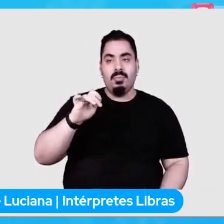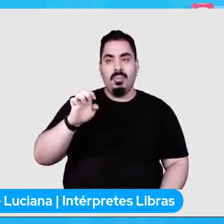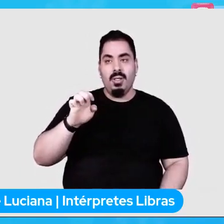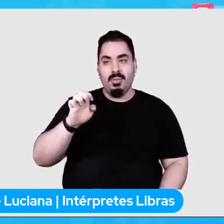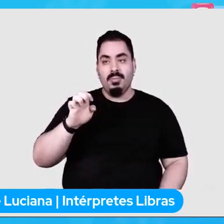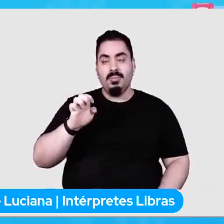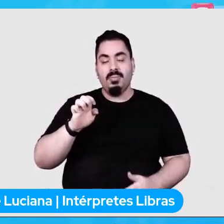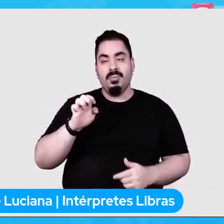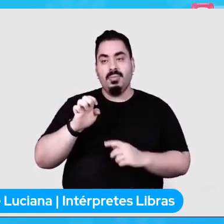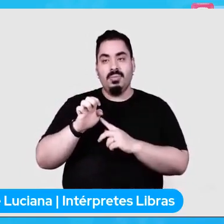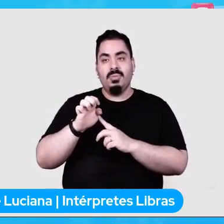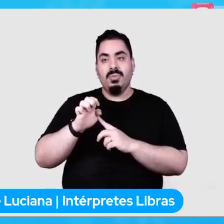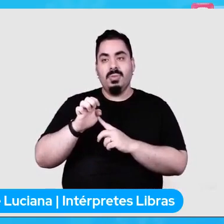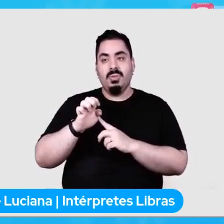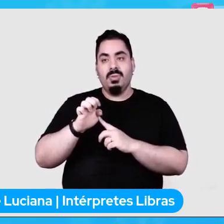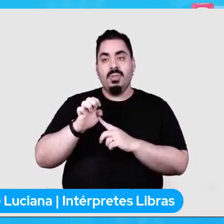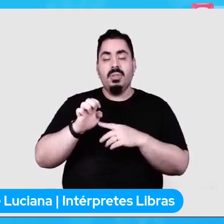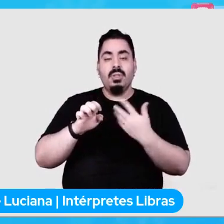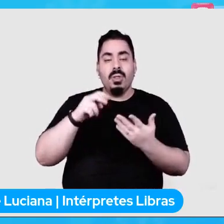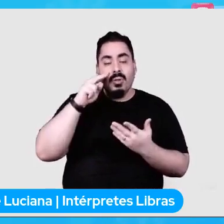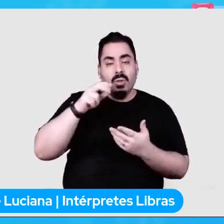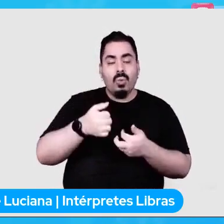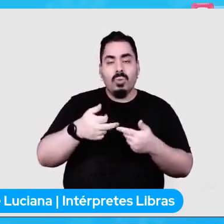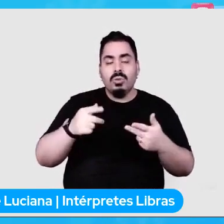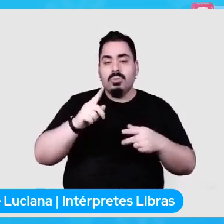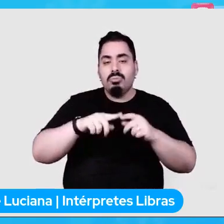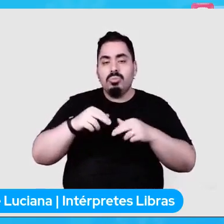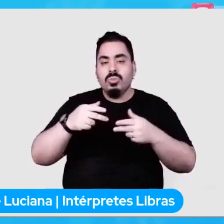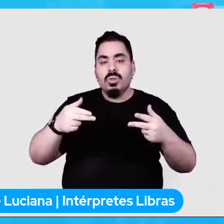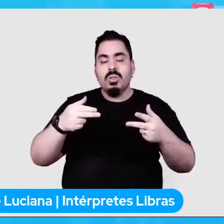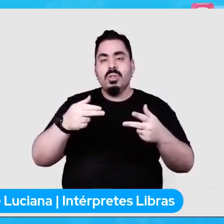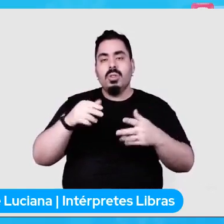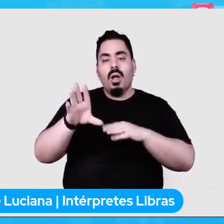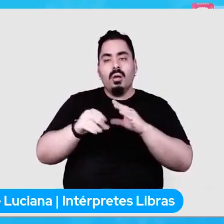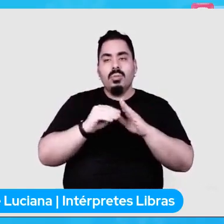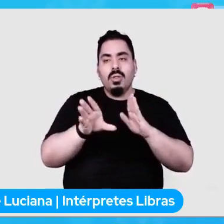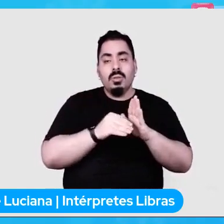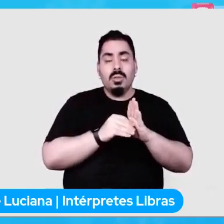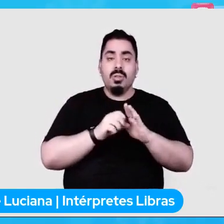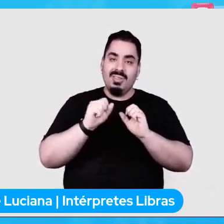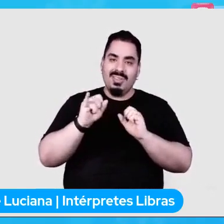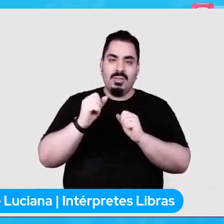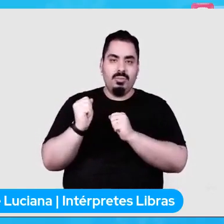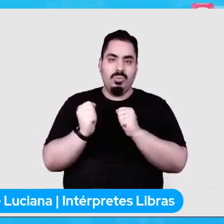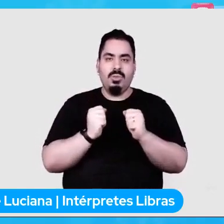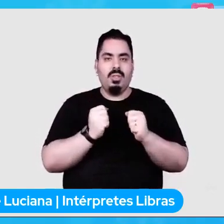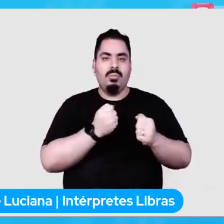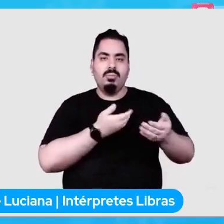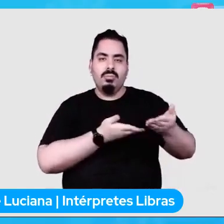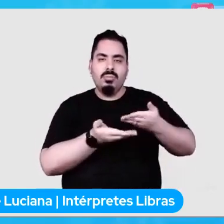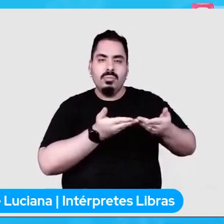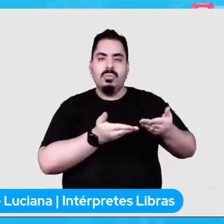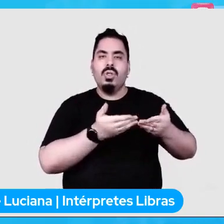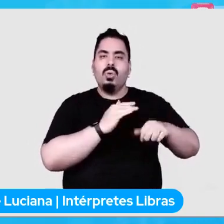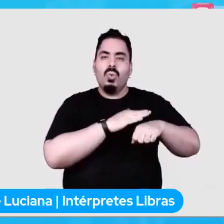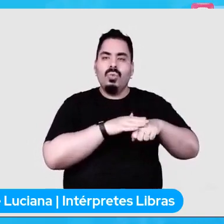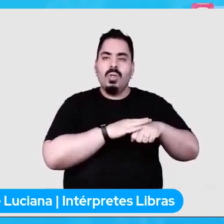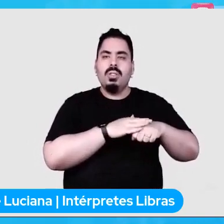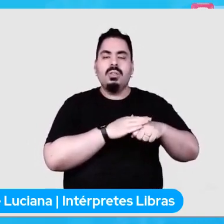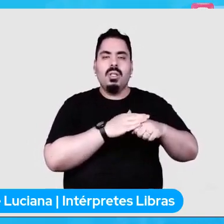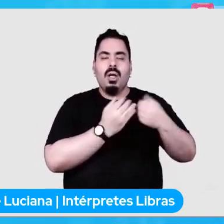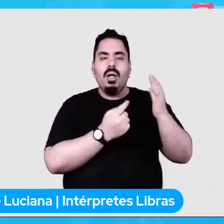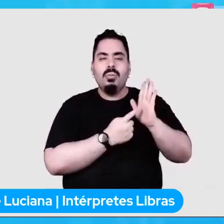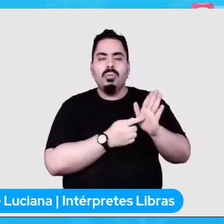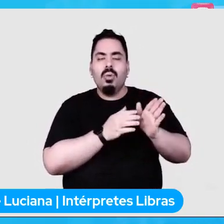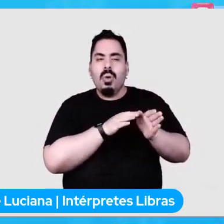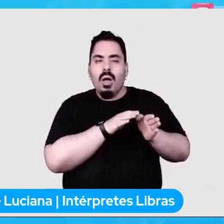dos itens captados então Betim se puder trocar ali uma ideia né ou dar um direcionamento realizar ali um